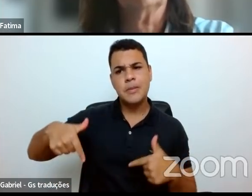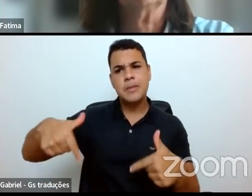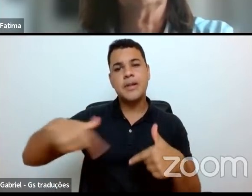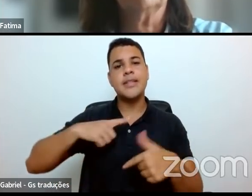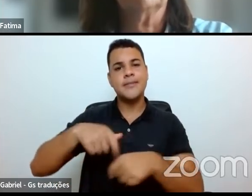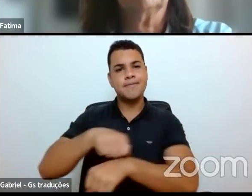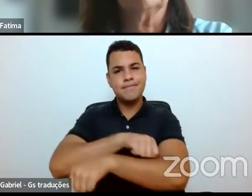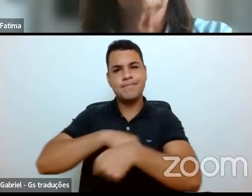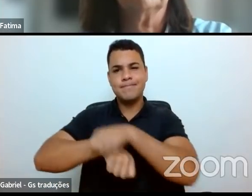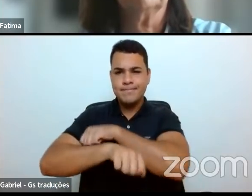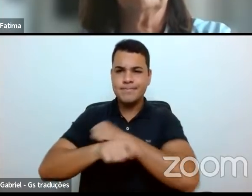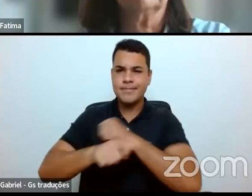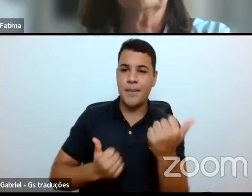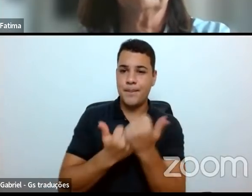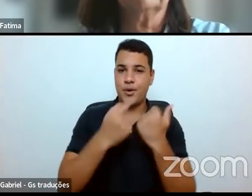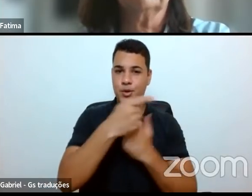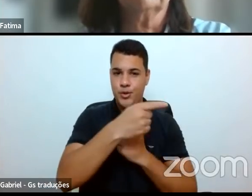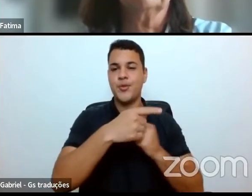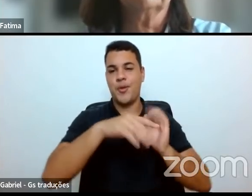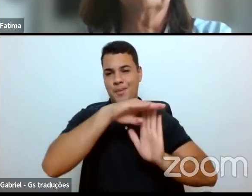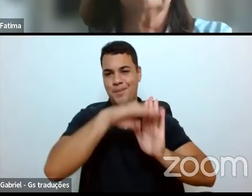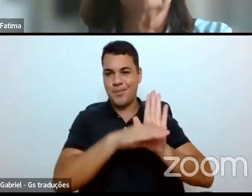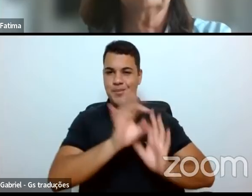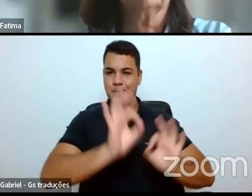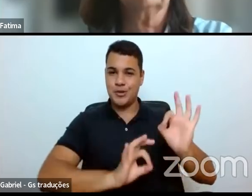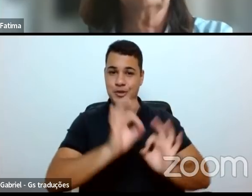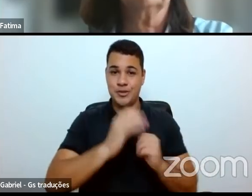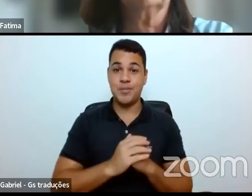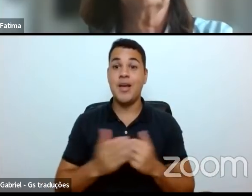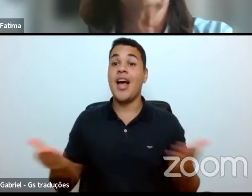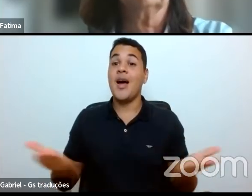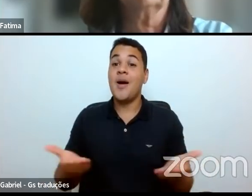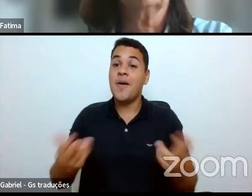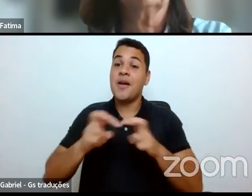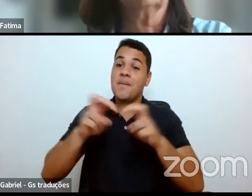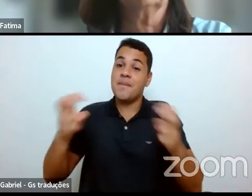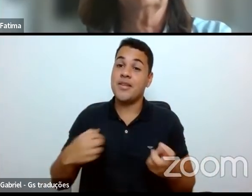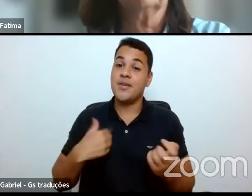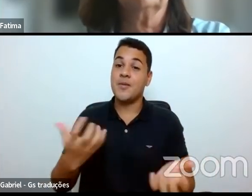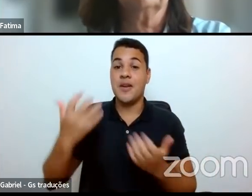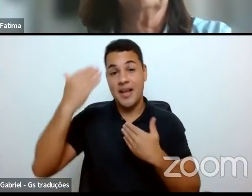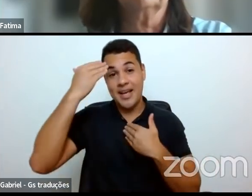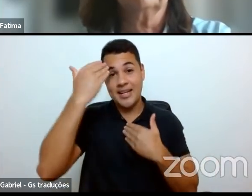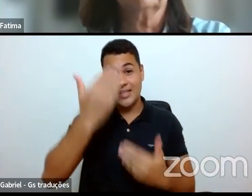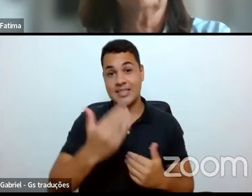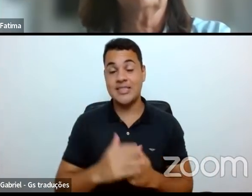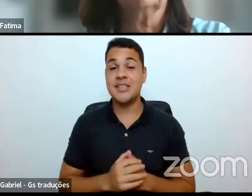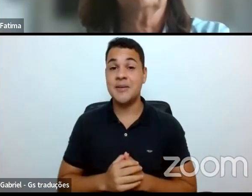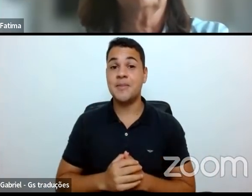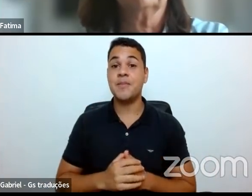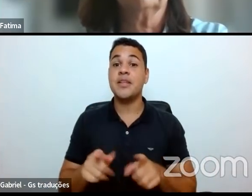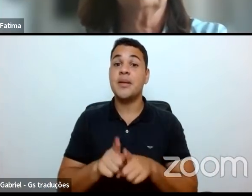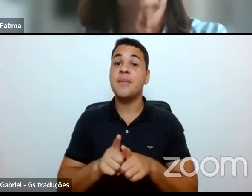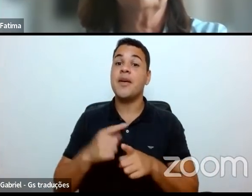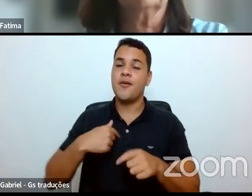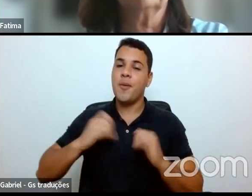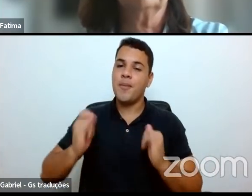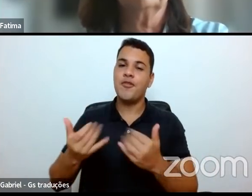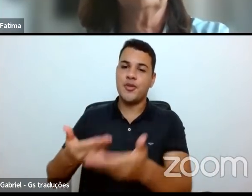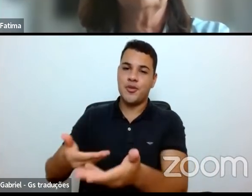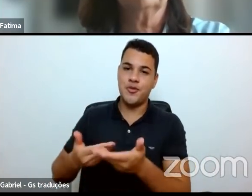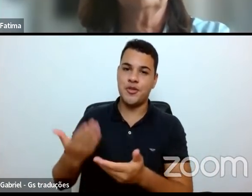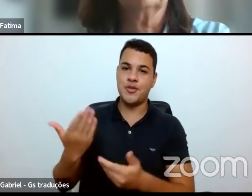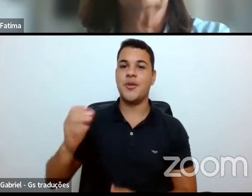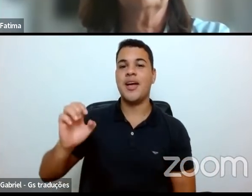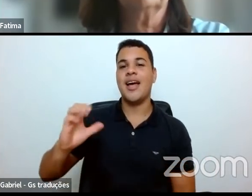programas. E dando saudação à nossa mesa agora, agradecendo a presença. Vamos ouvir o doutor Carlos Eduardo Brou. Bom